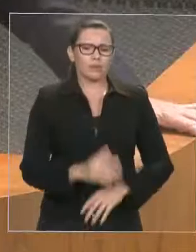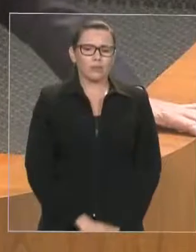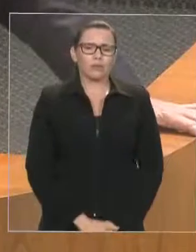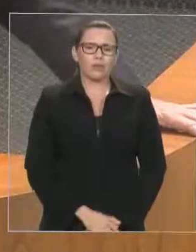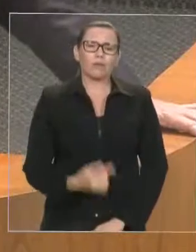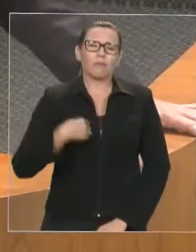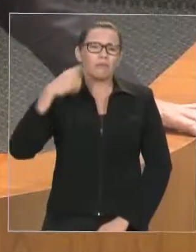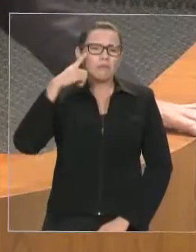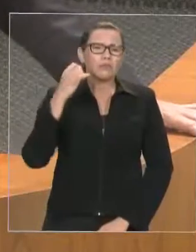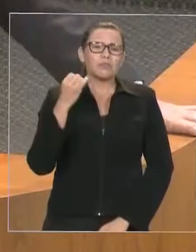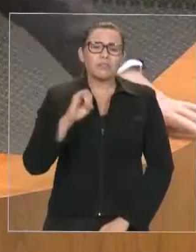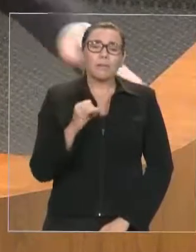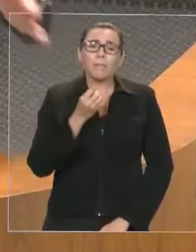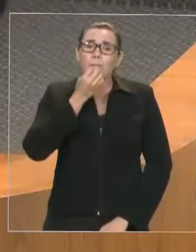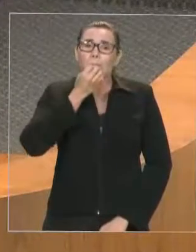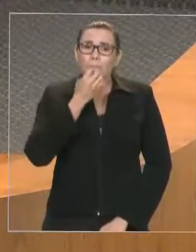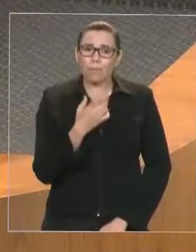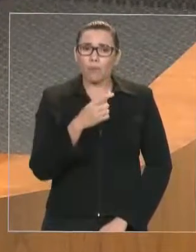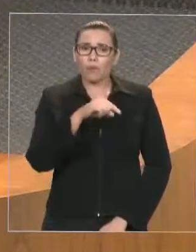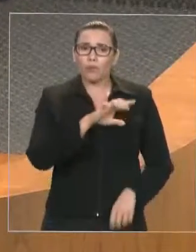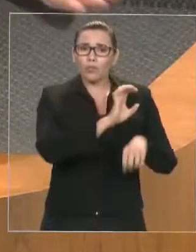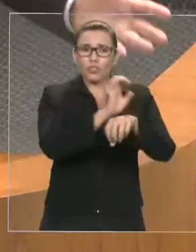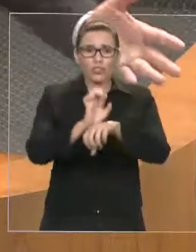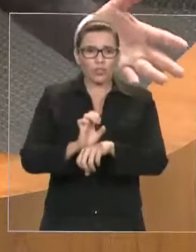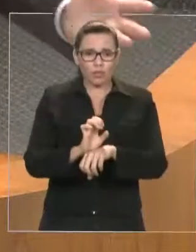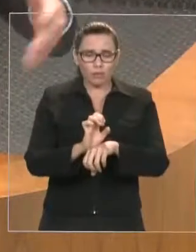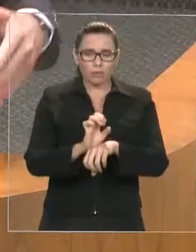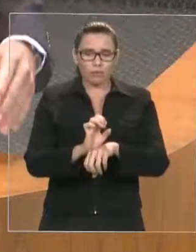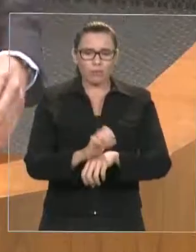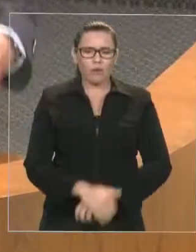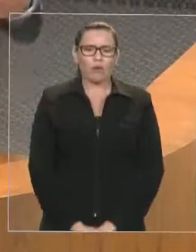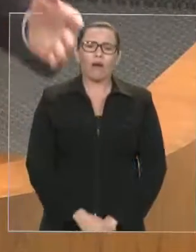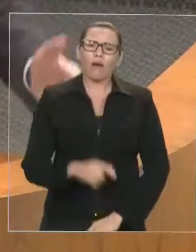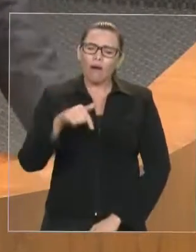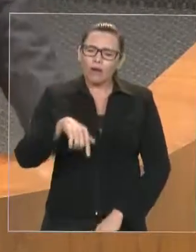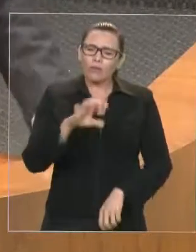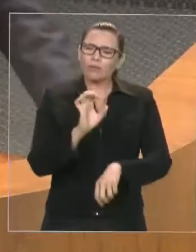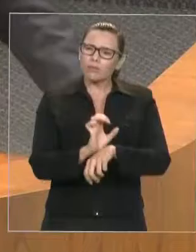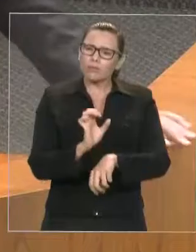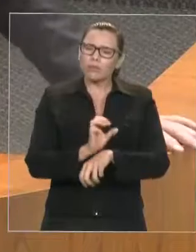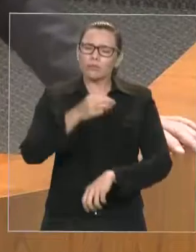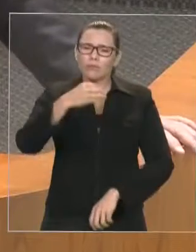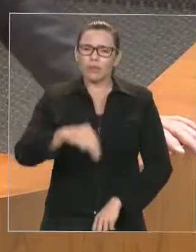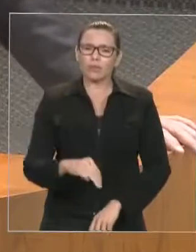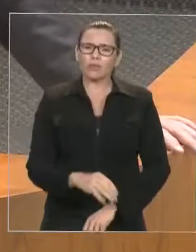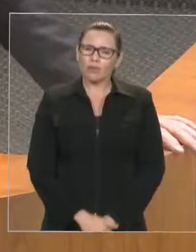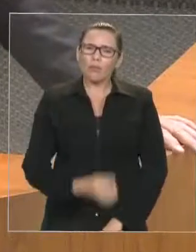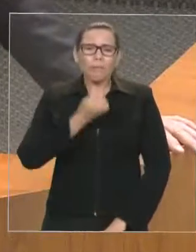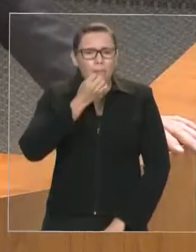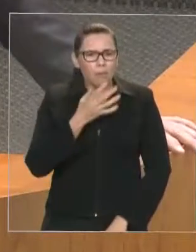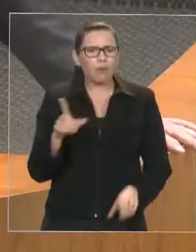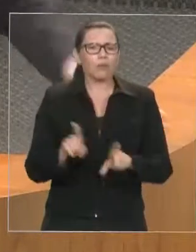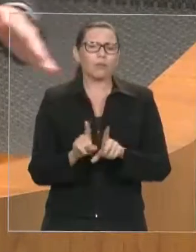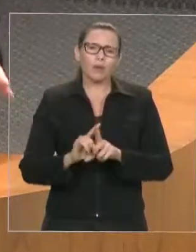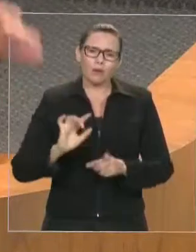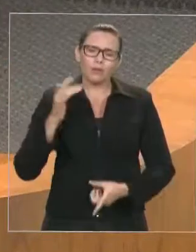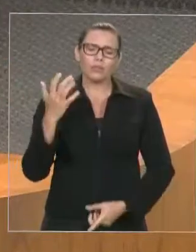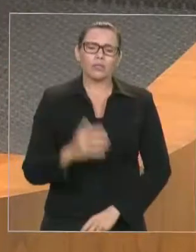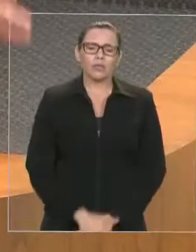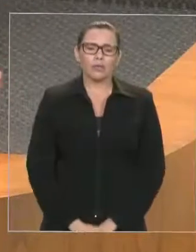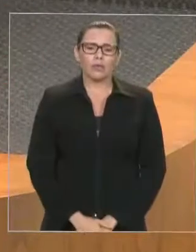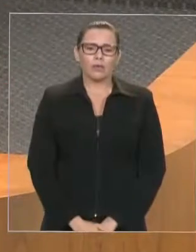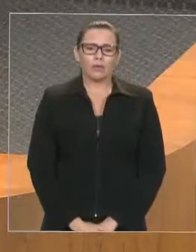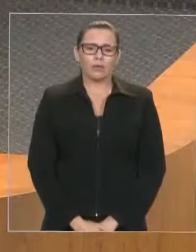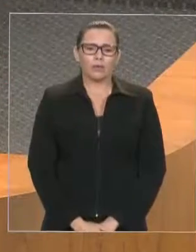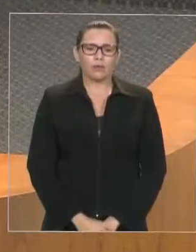por que não ser para nós? E eu, que já vivi de ambos os lados aqui de governo e de situação, e que quando o